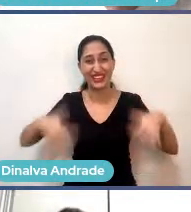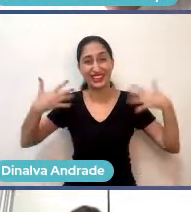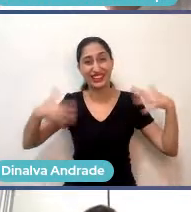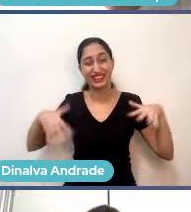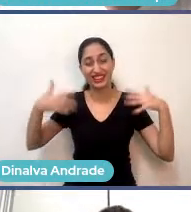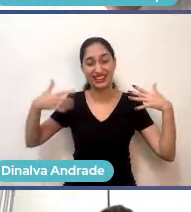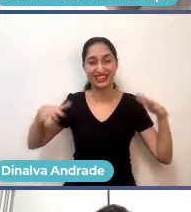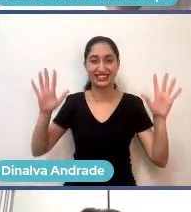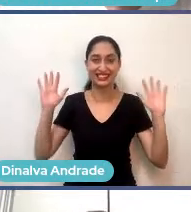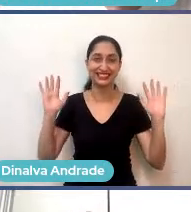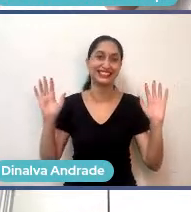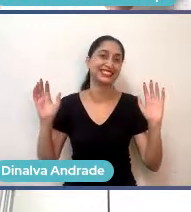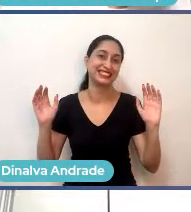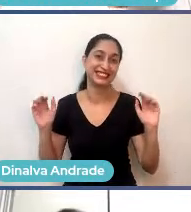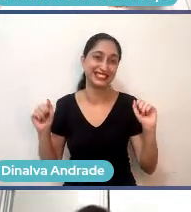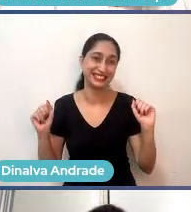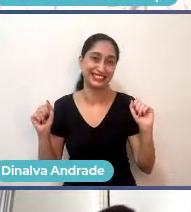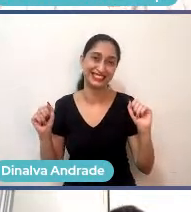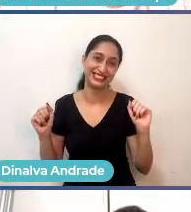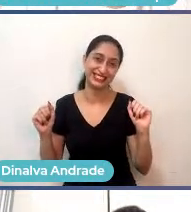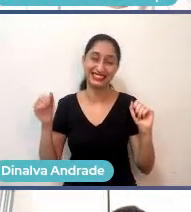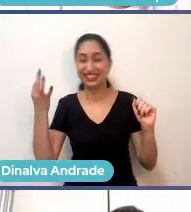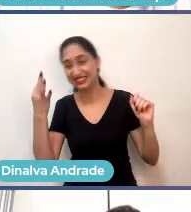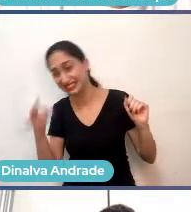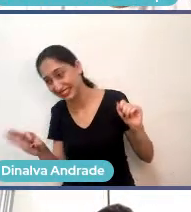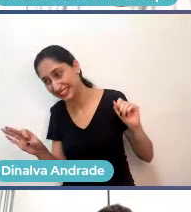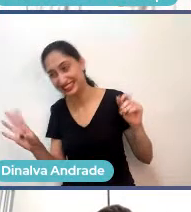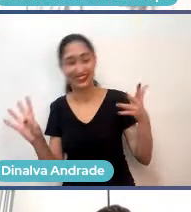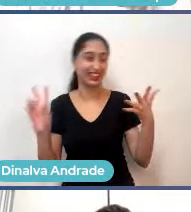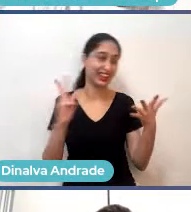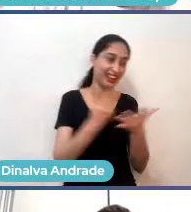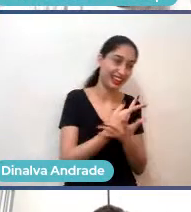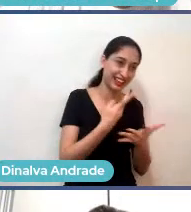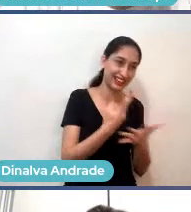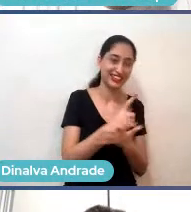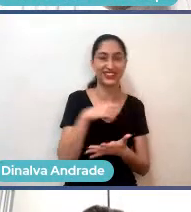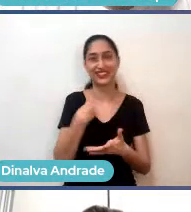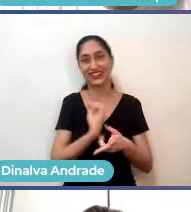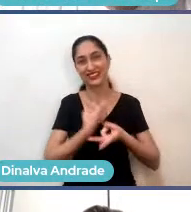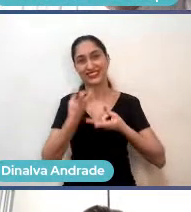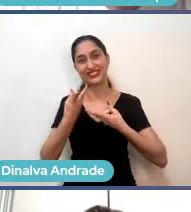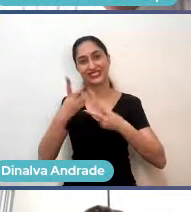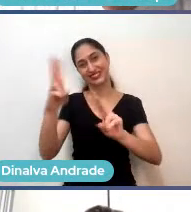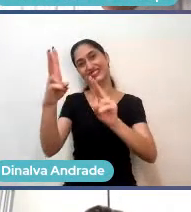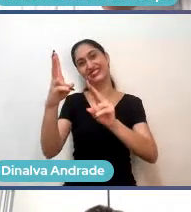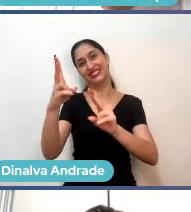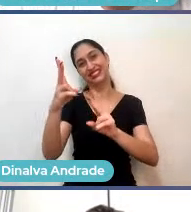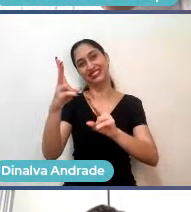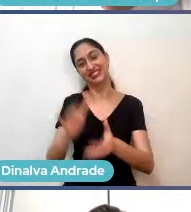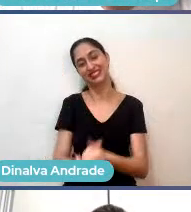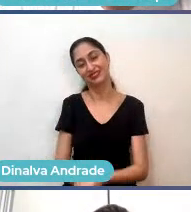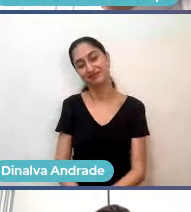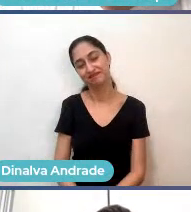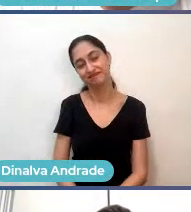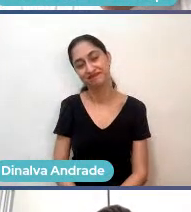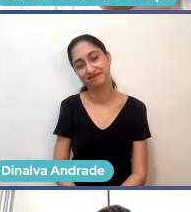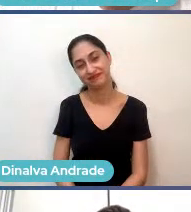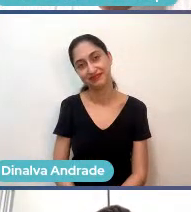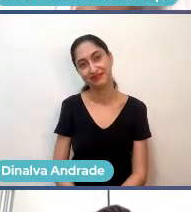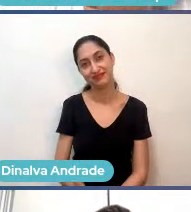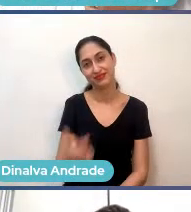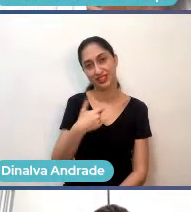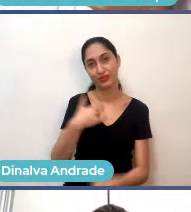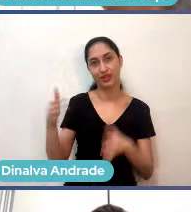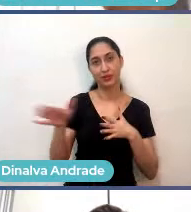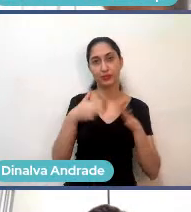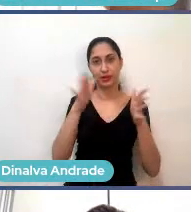as coisas vão dar certo, dar errado e vamos em frente. Acho que eu estou construindo uma boa caminhada.